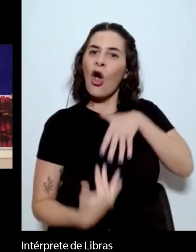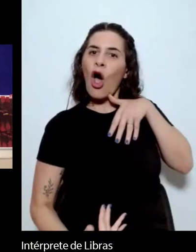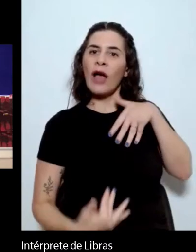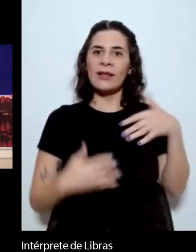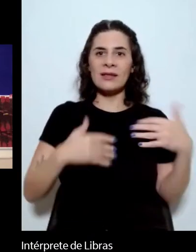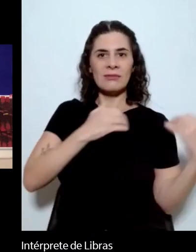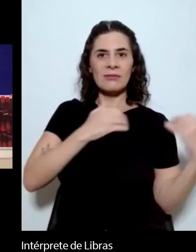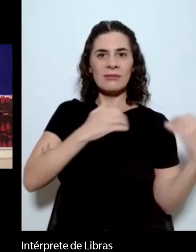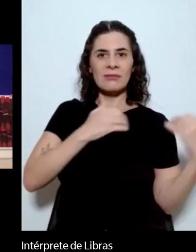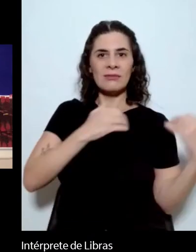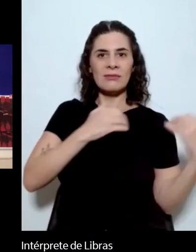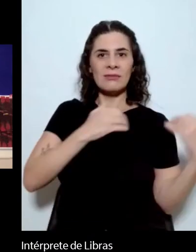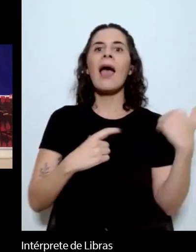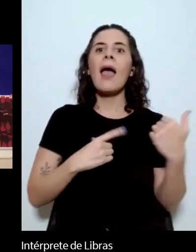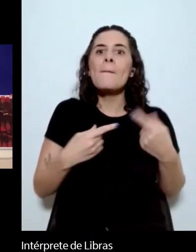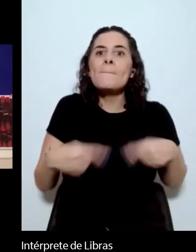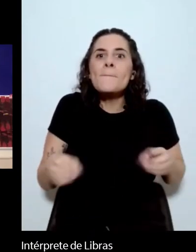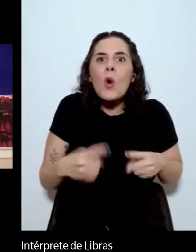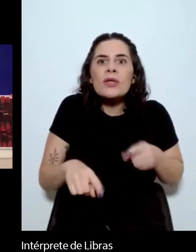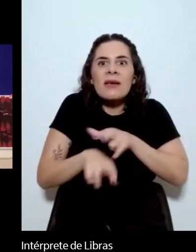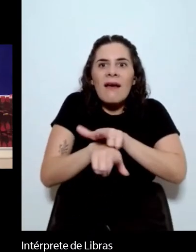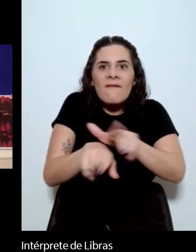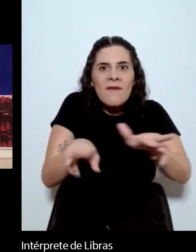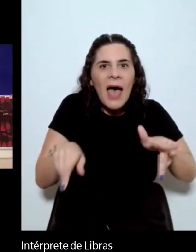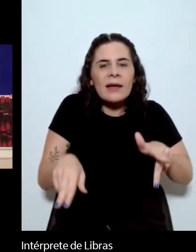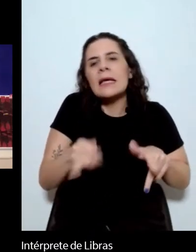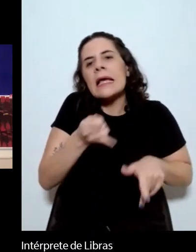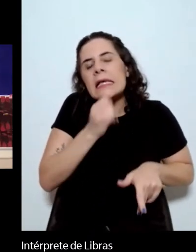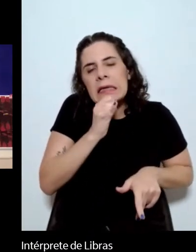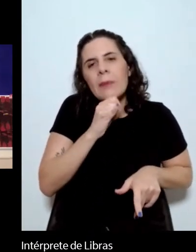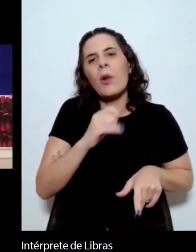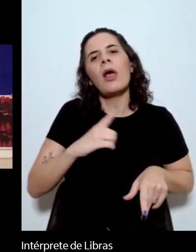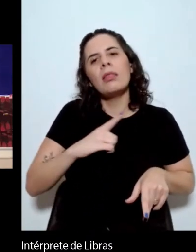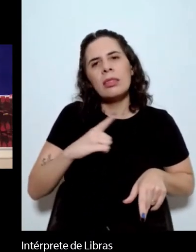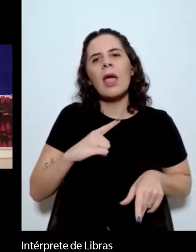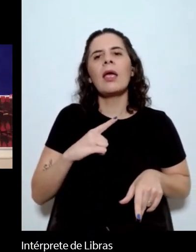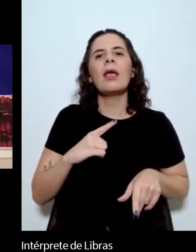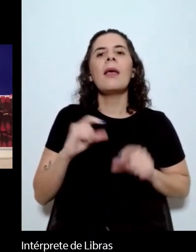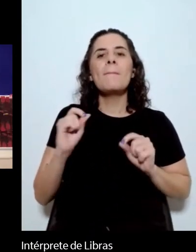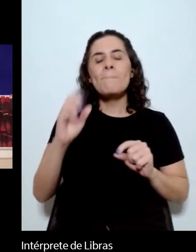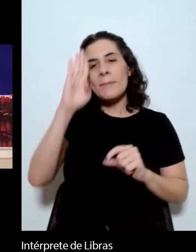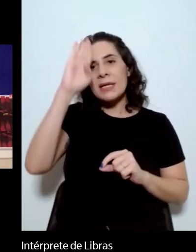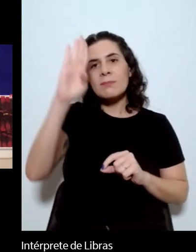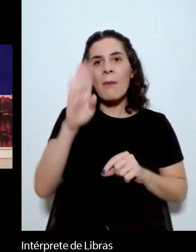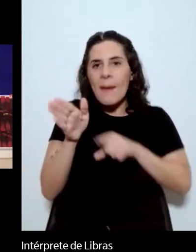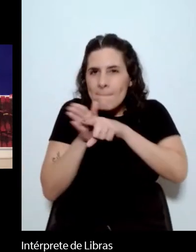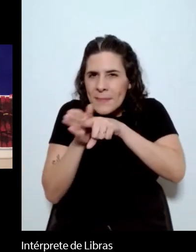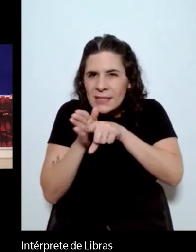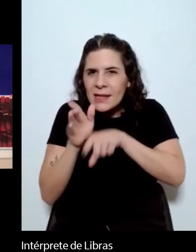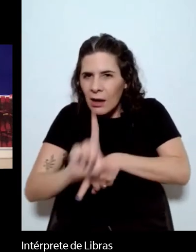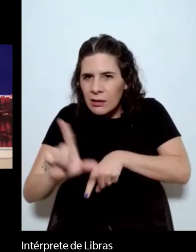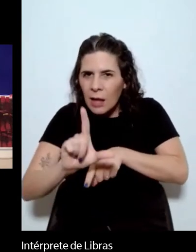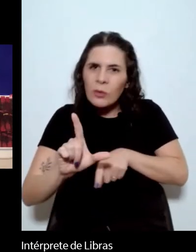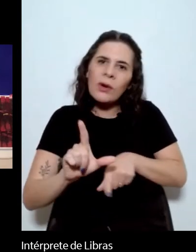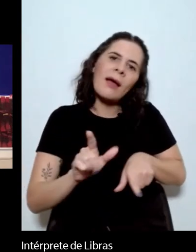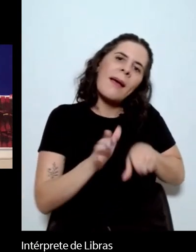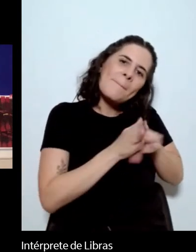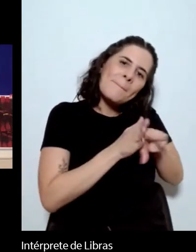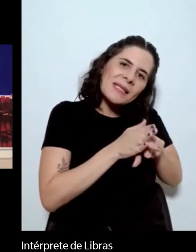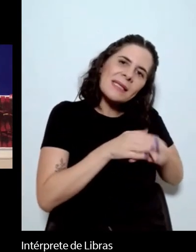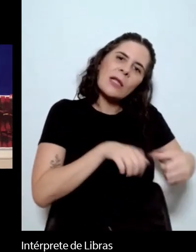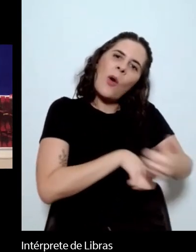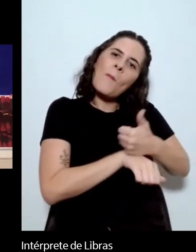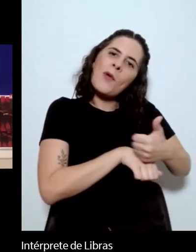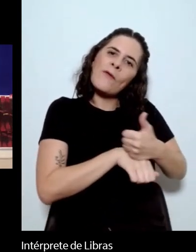os mais distantes possíveis reunindo a sua vocação de pesquisador literário com a sua vocação de musicista.